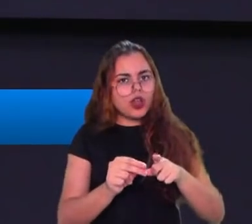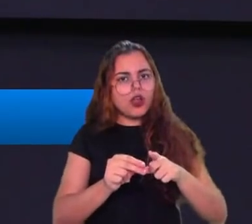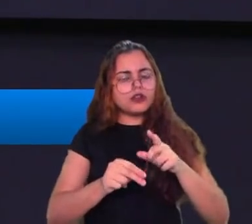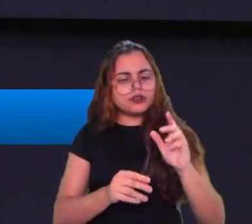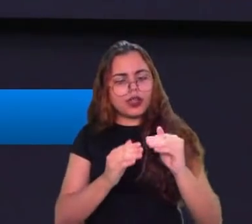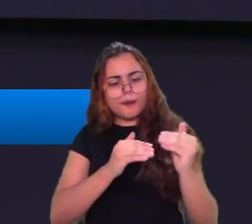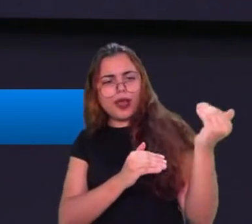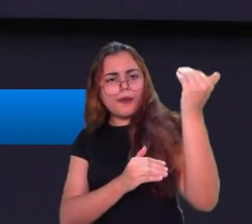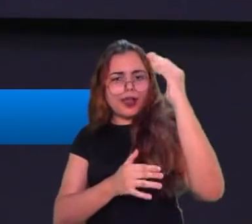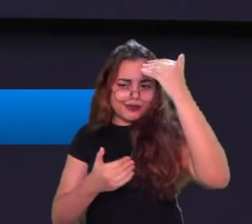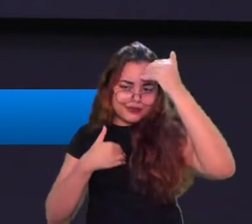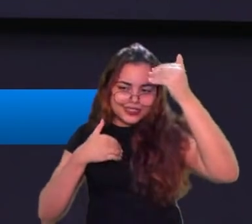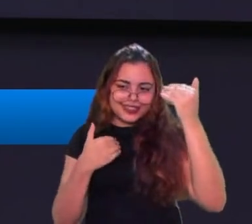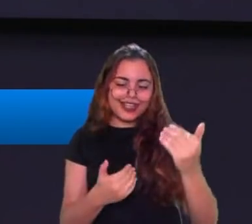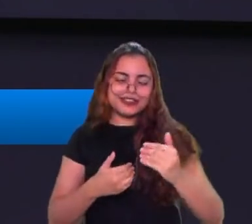querido